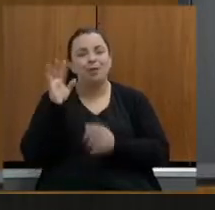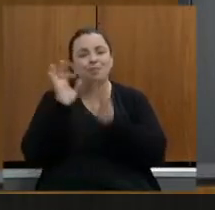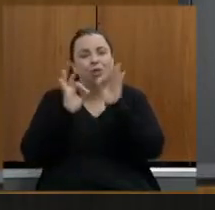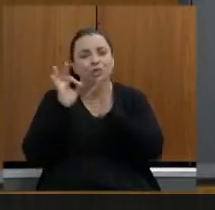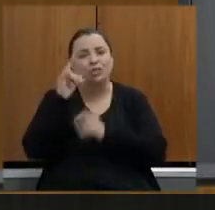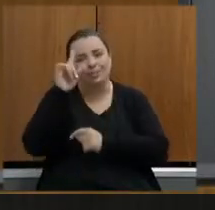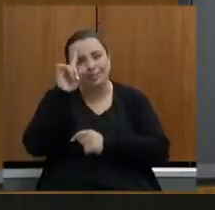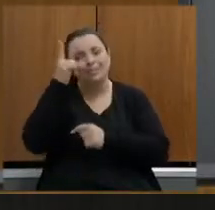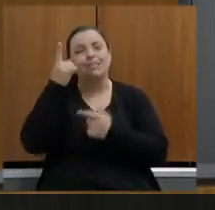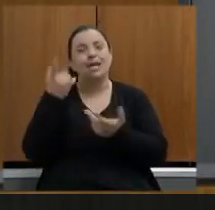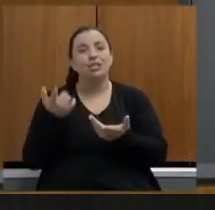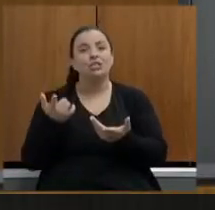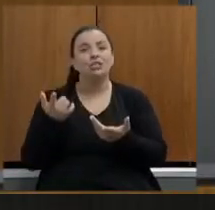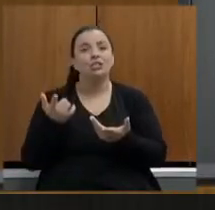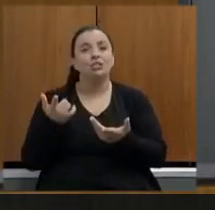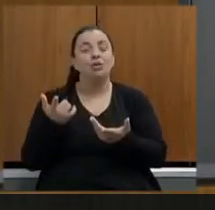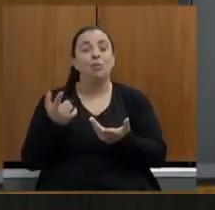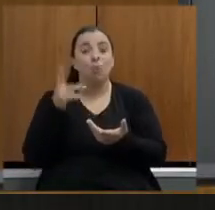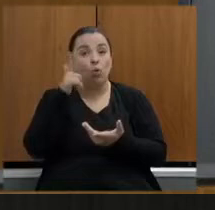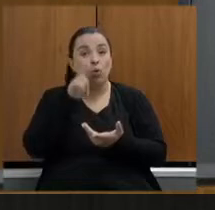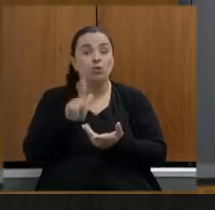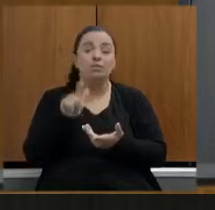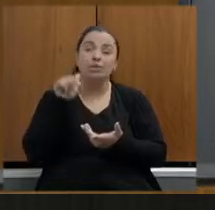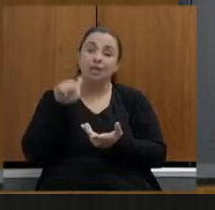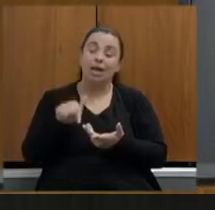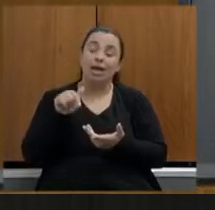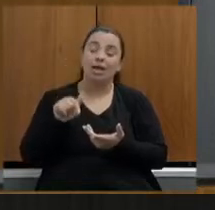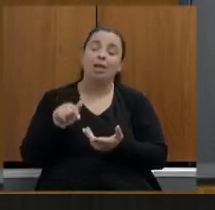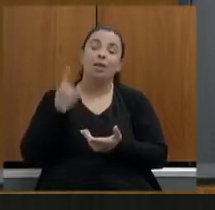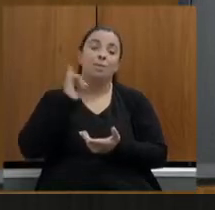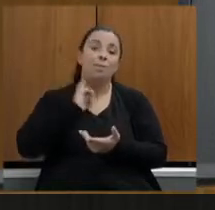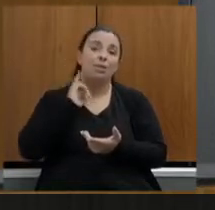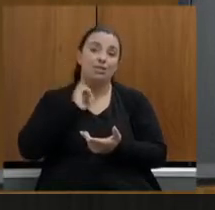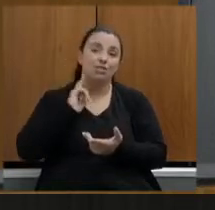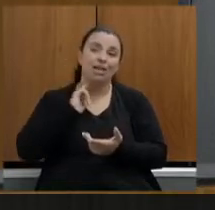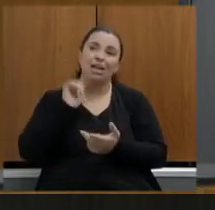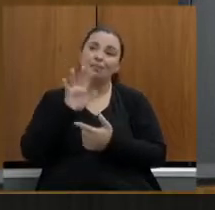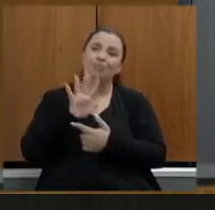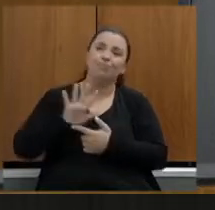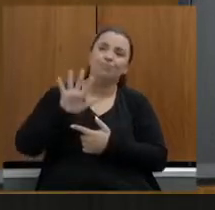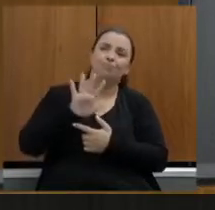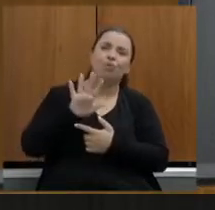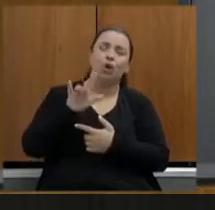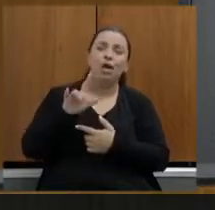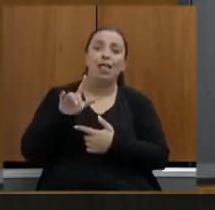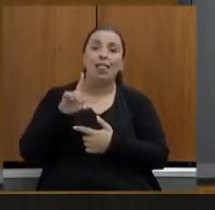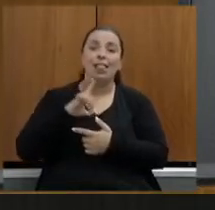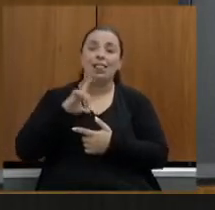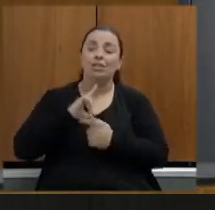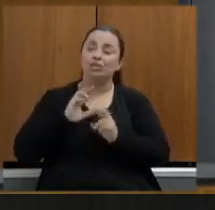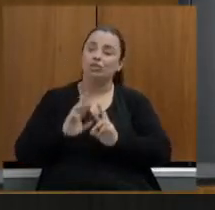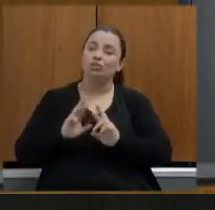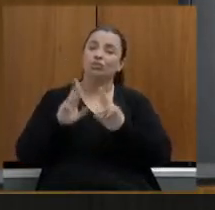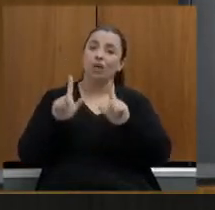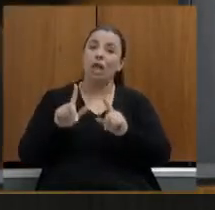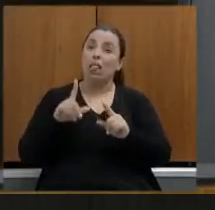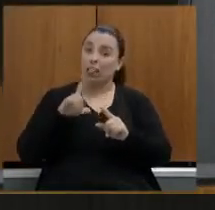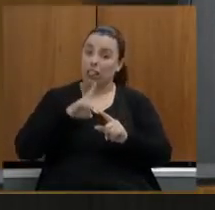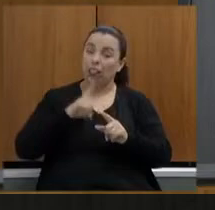conseguindo no Estado de Minas fazer essa diferença com todos os problemas que ainda vieram posterior ao desastre